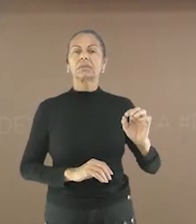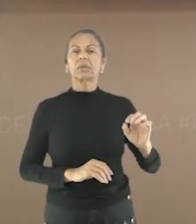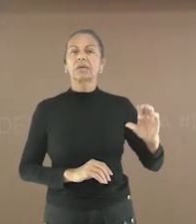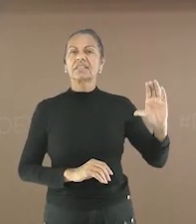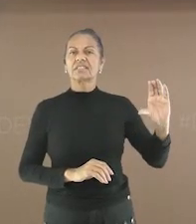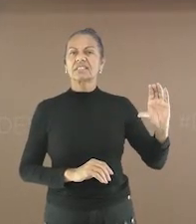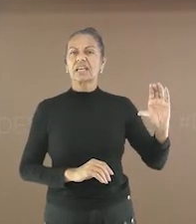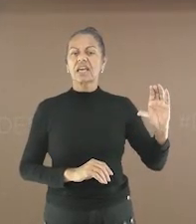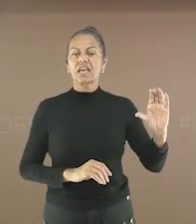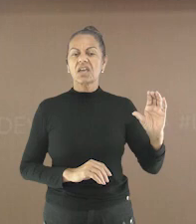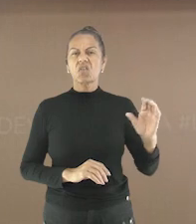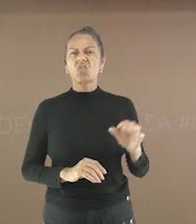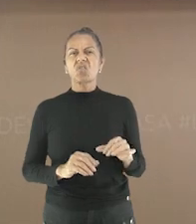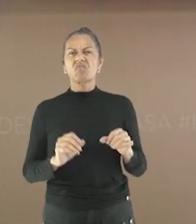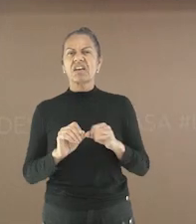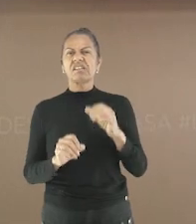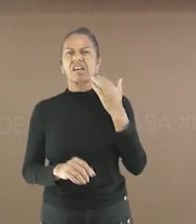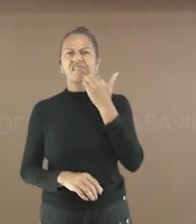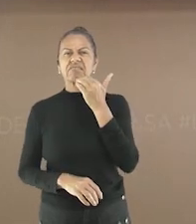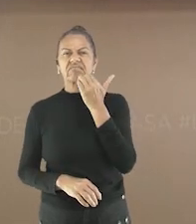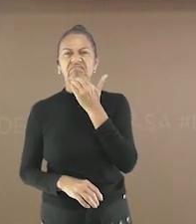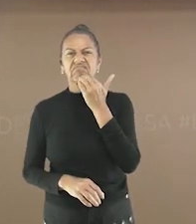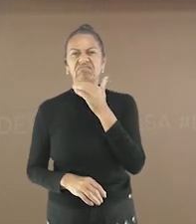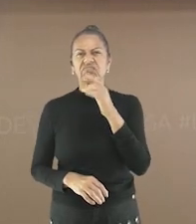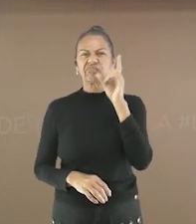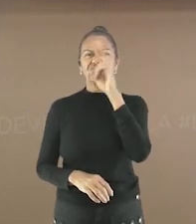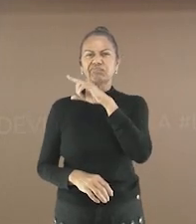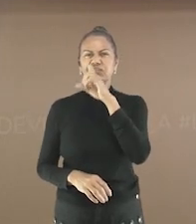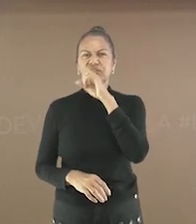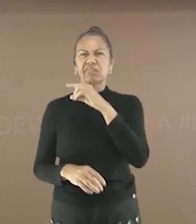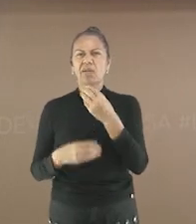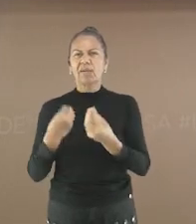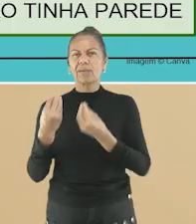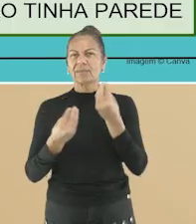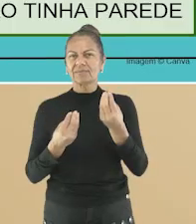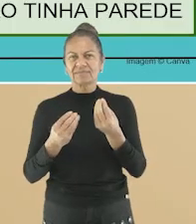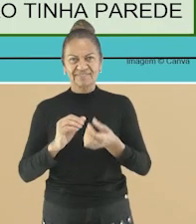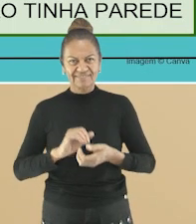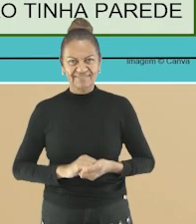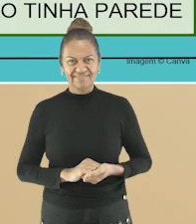Ou a letra C De qualquer jeito Pensem aí